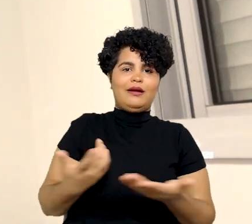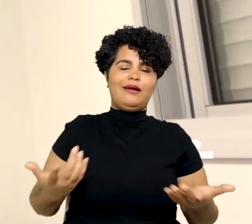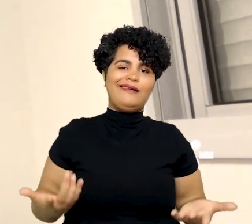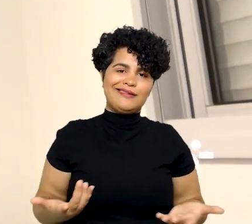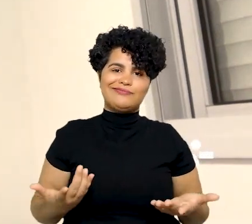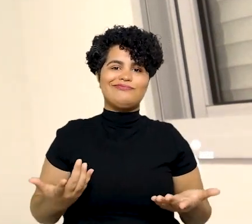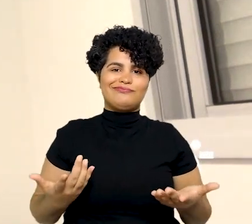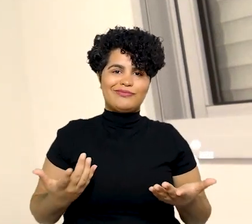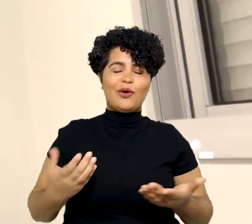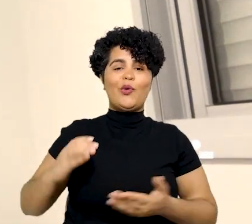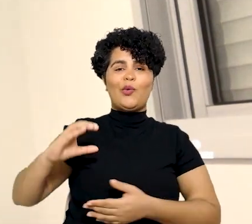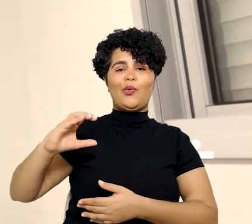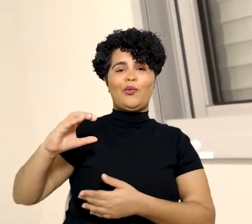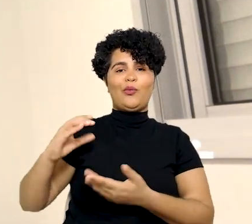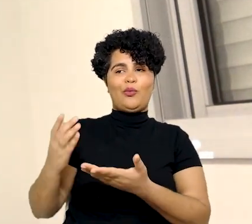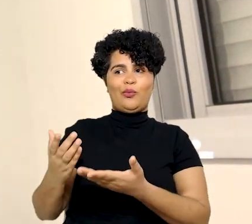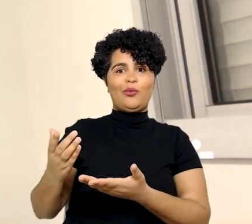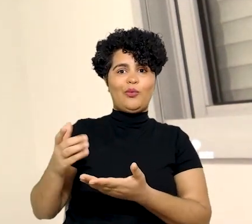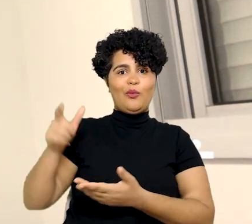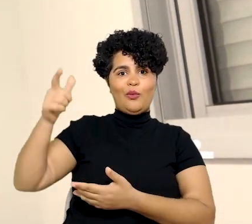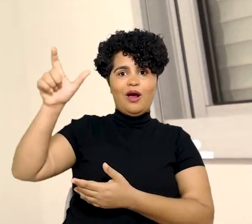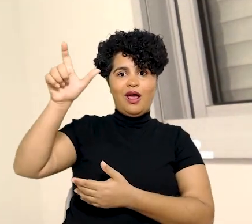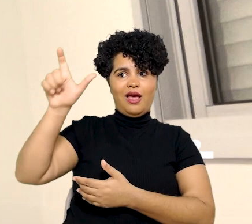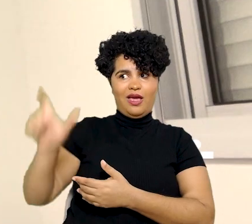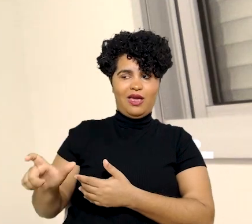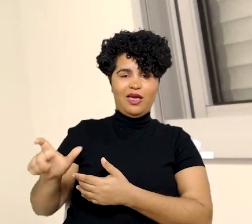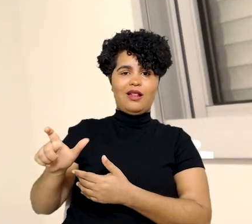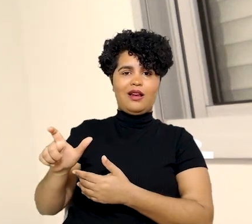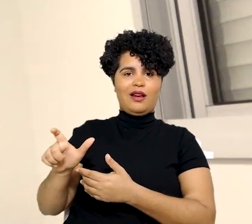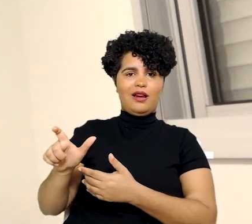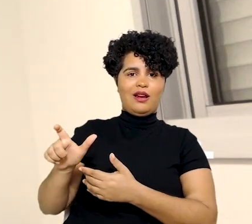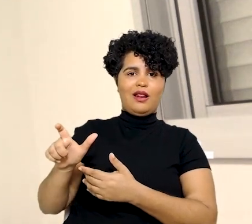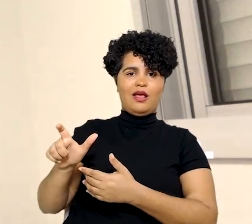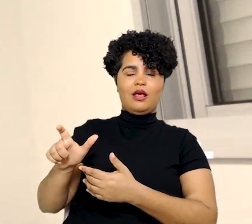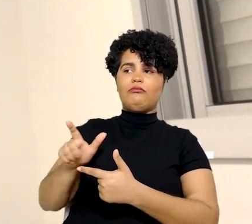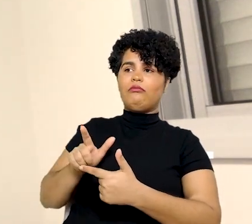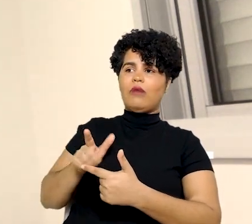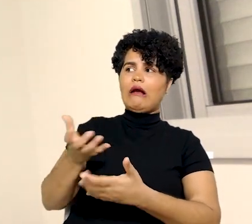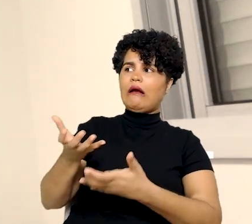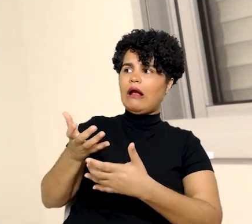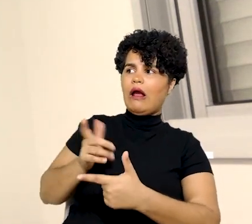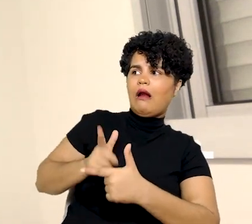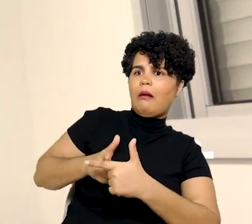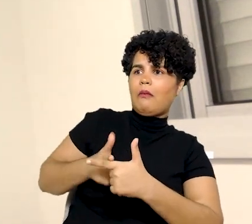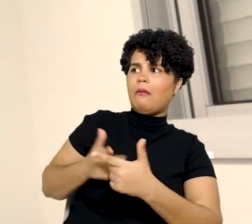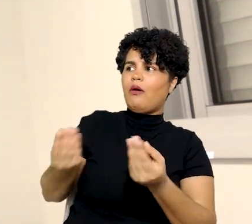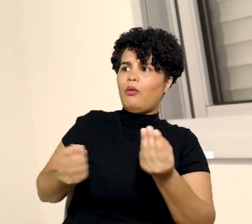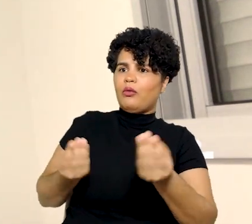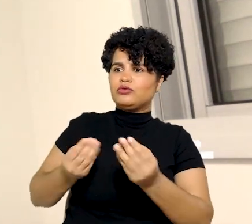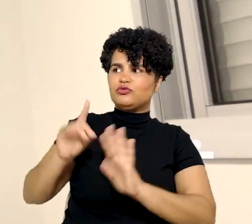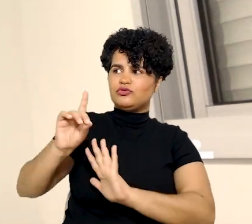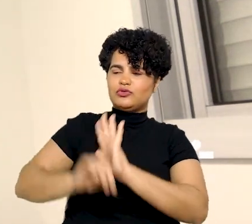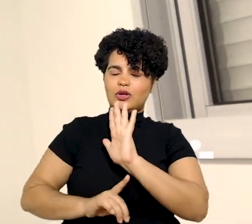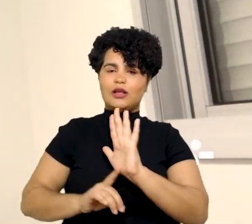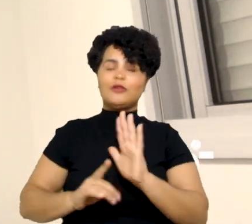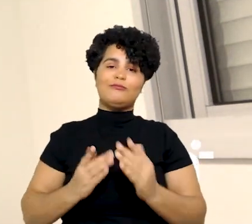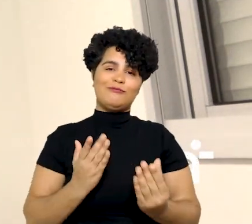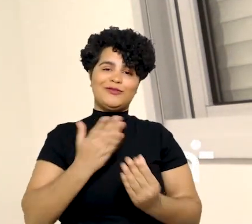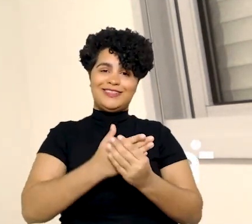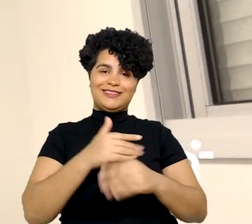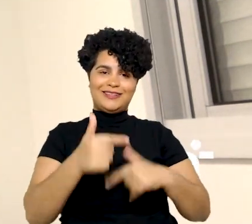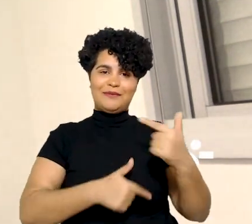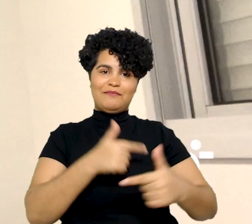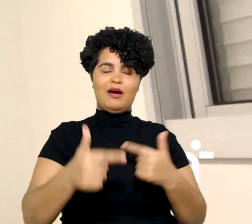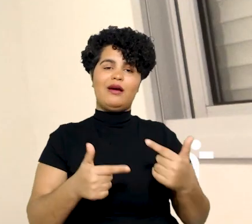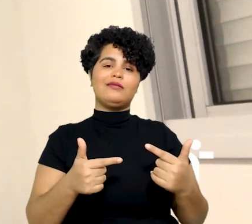inexigibilidade do crédito do reclamante, que, na maioria dos casos, é quem assume a figura de execuente no processo do